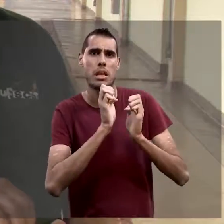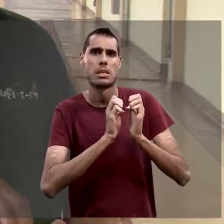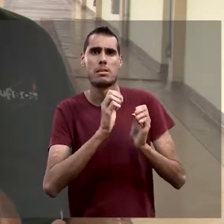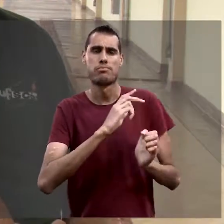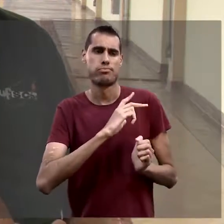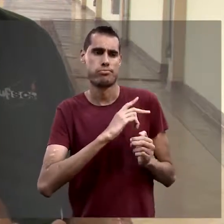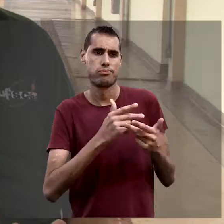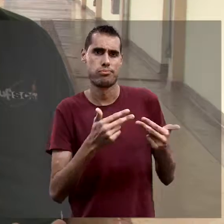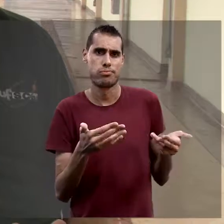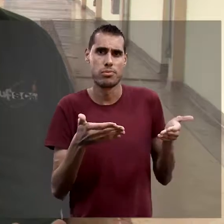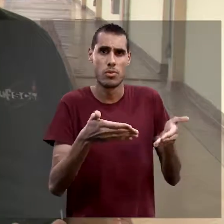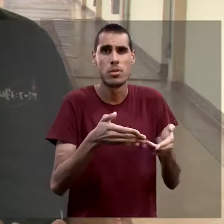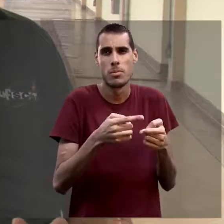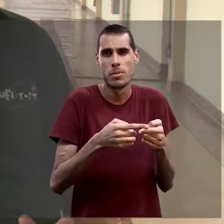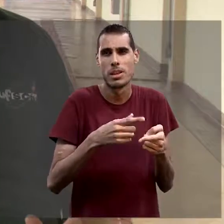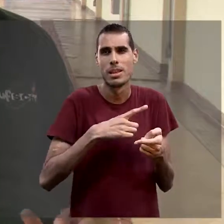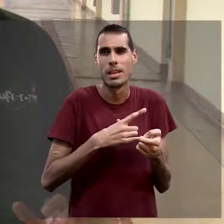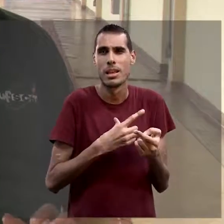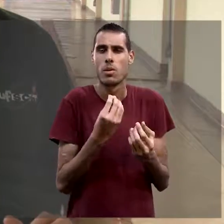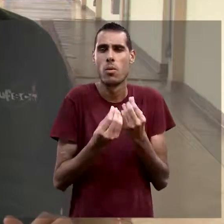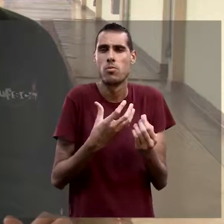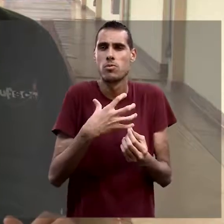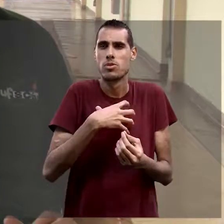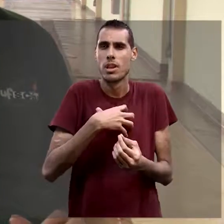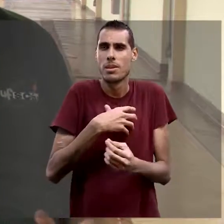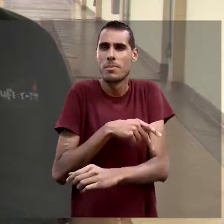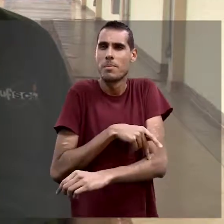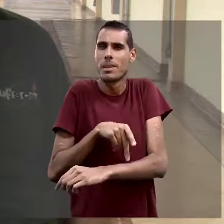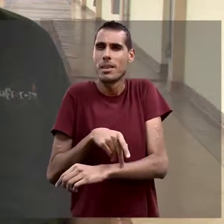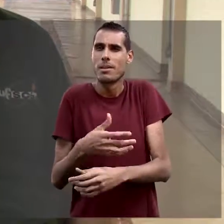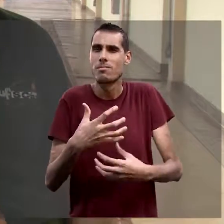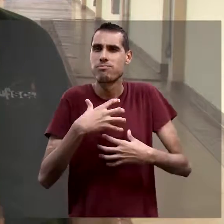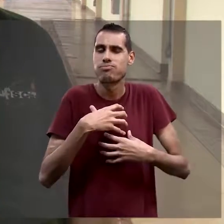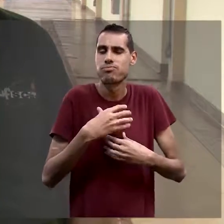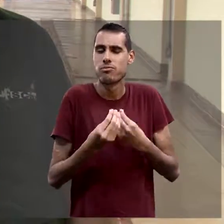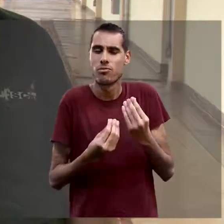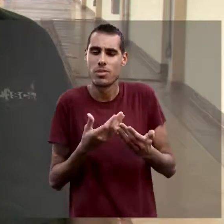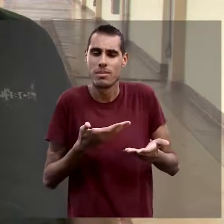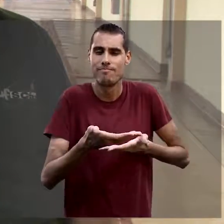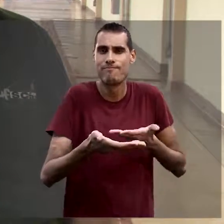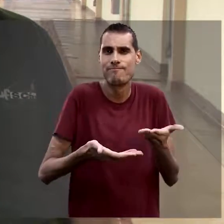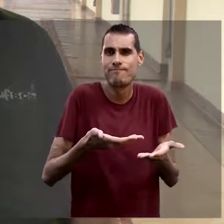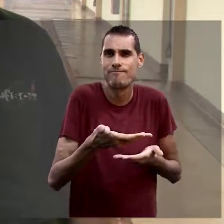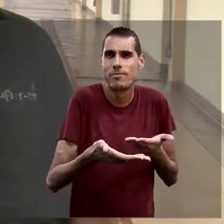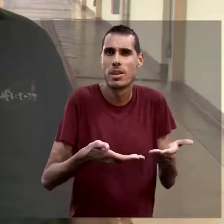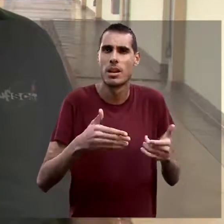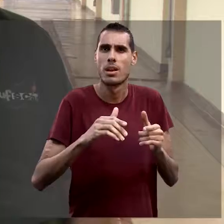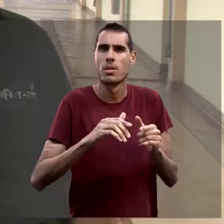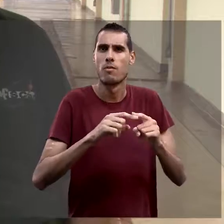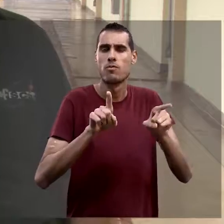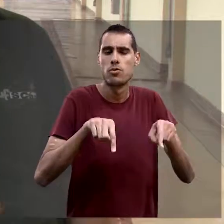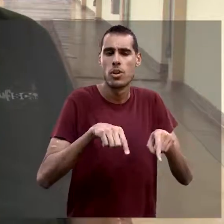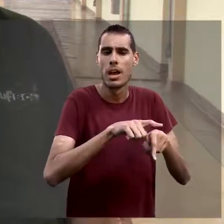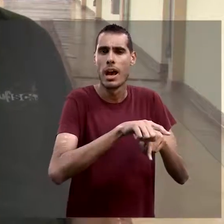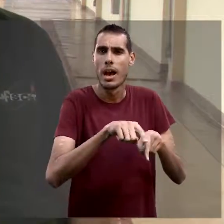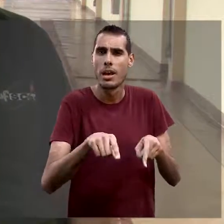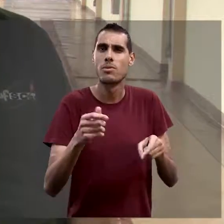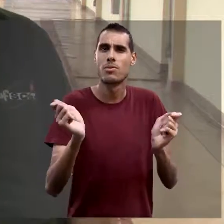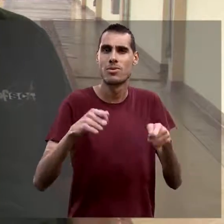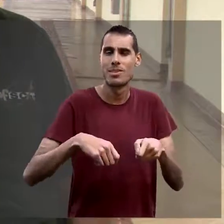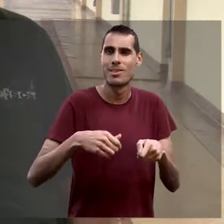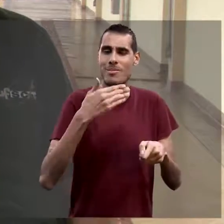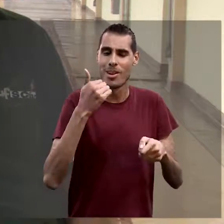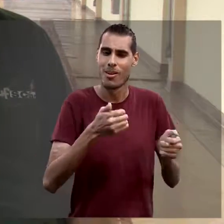porque também envolve a pedagogia de lidar com um grande número de funcionários e otimizar a produção,